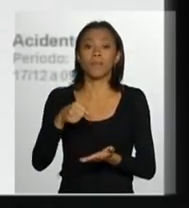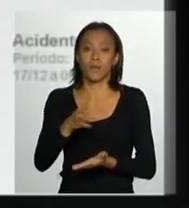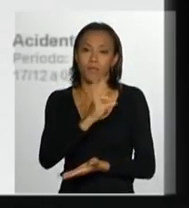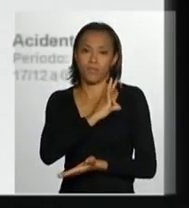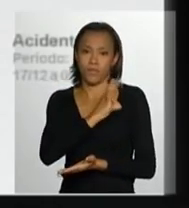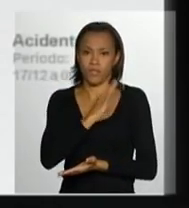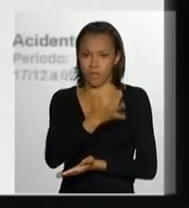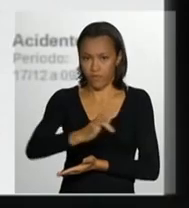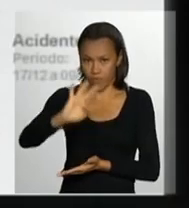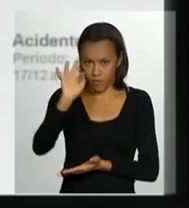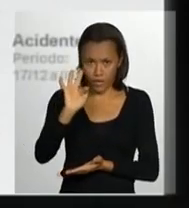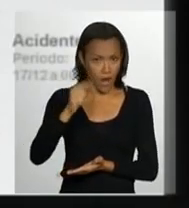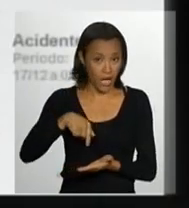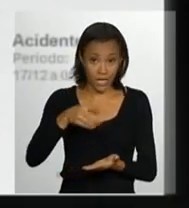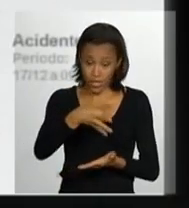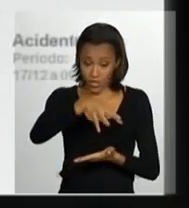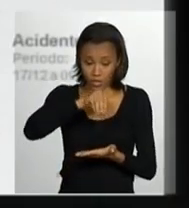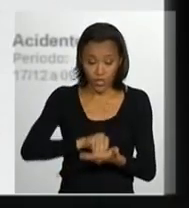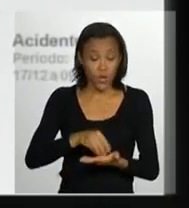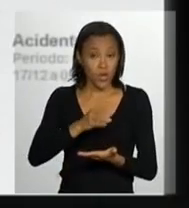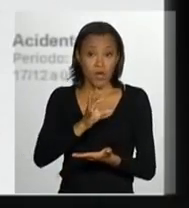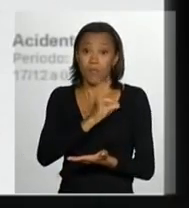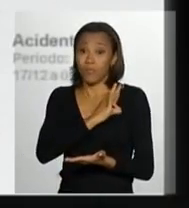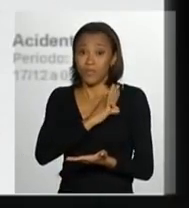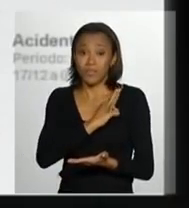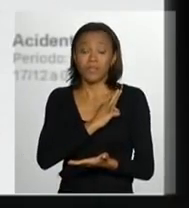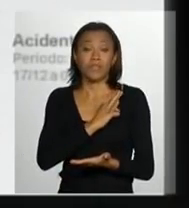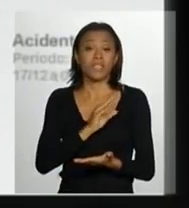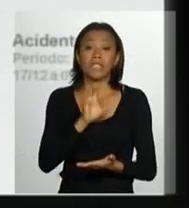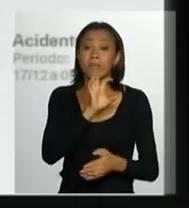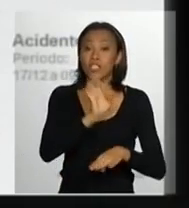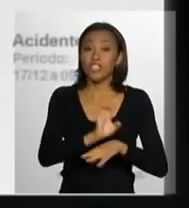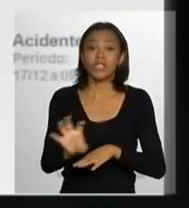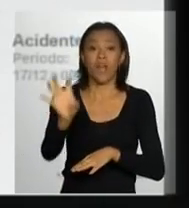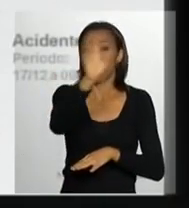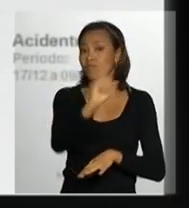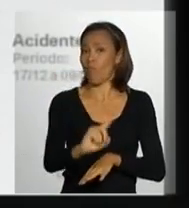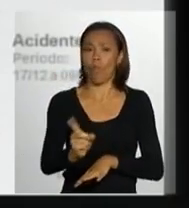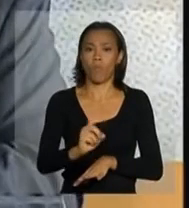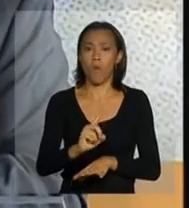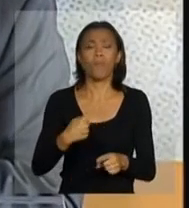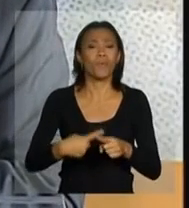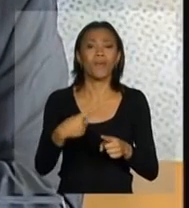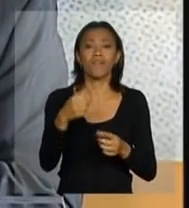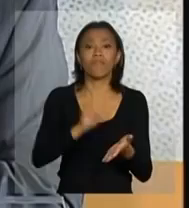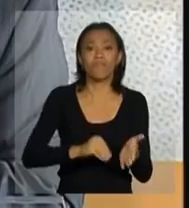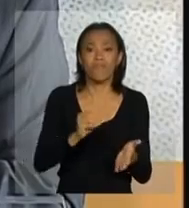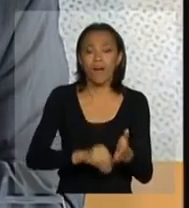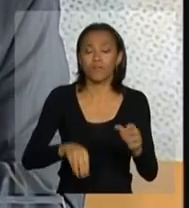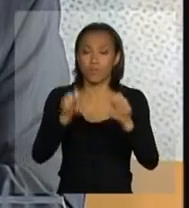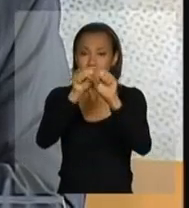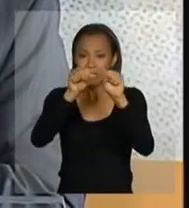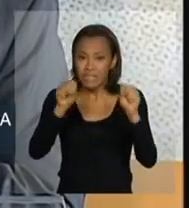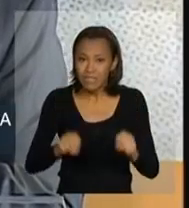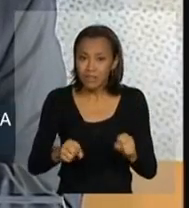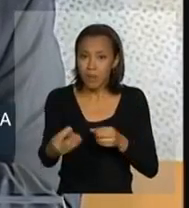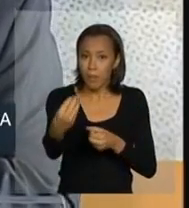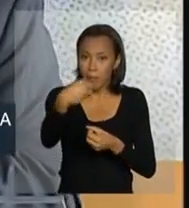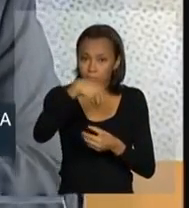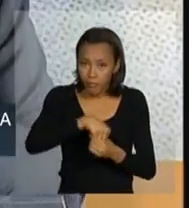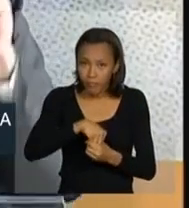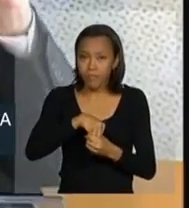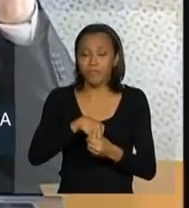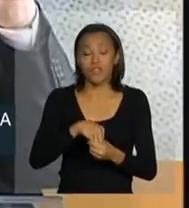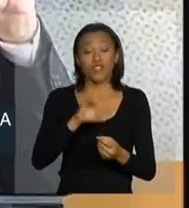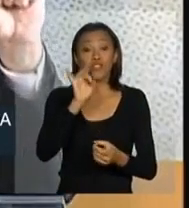embutidos os números das Polícias Rodoviárias Estaduais. Por quê? Porque não existe uma sistematização desses números. Nós